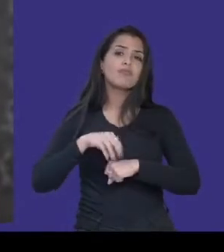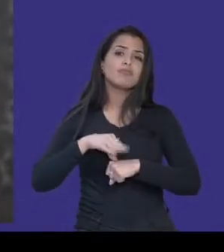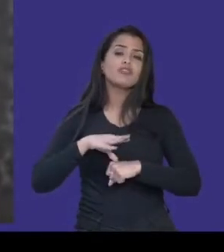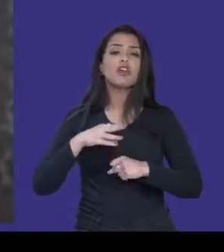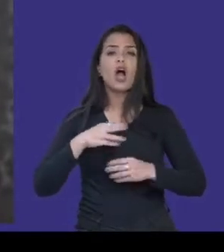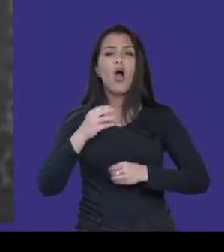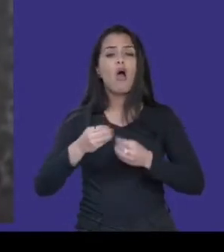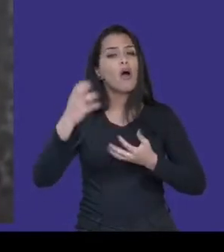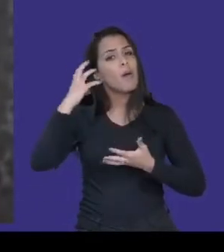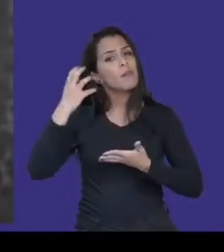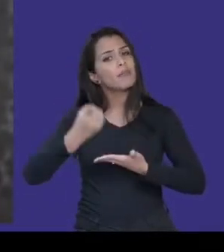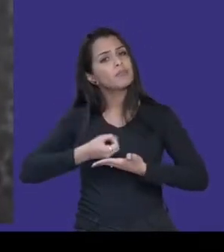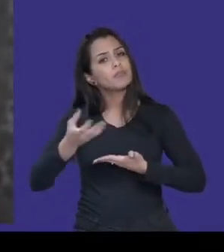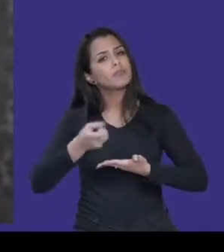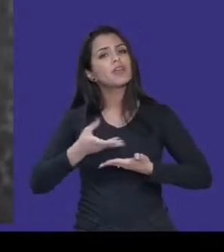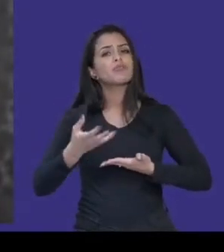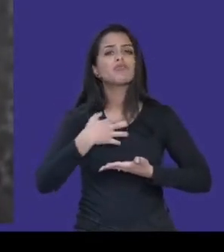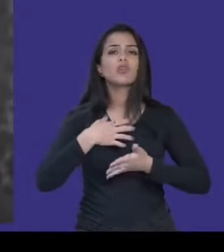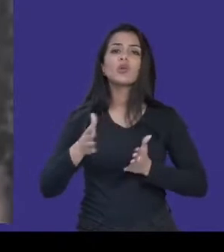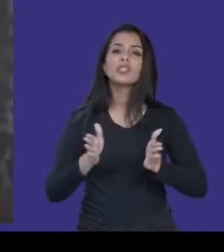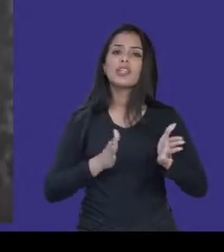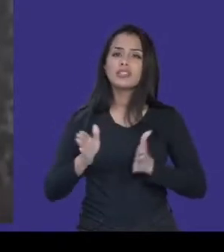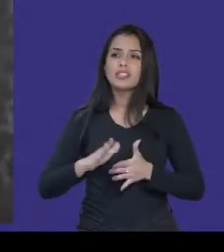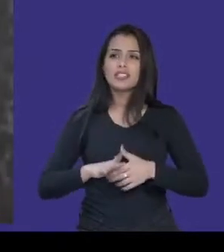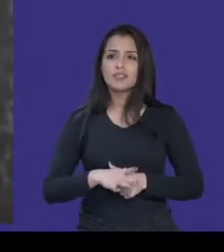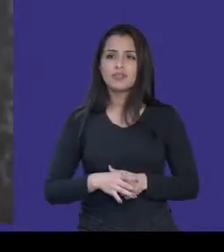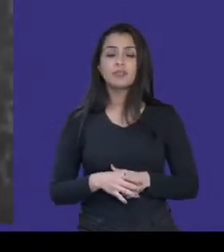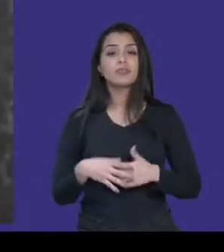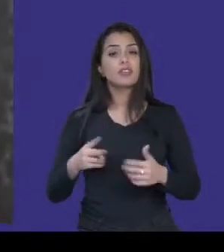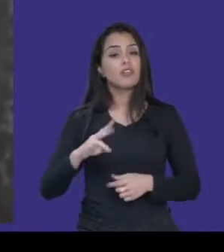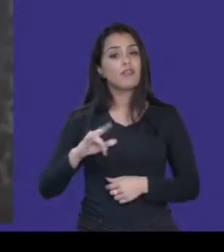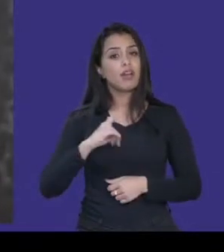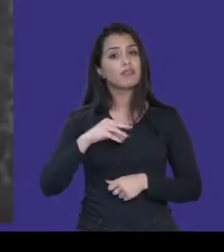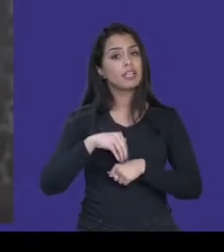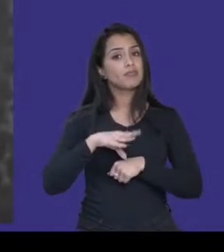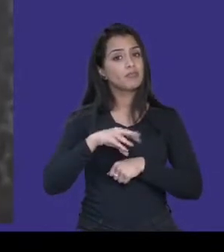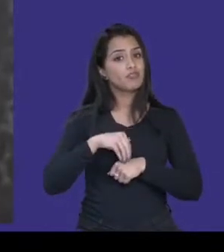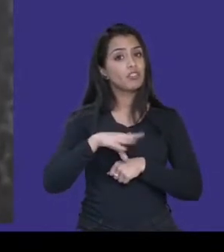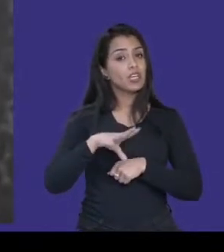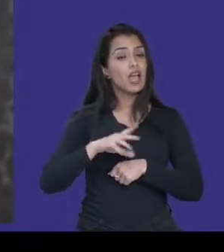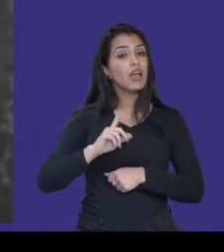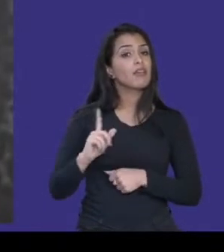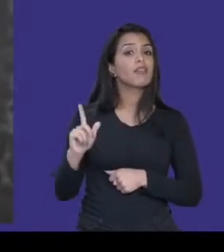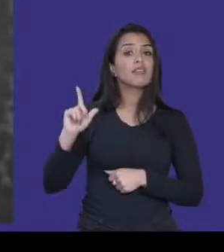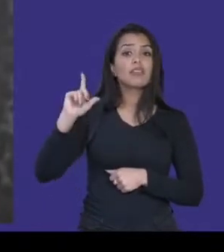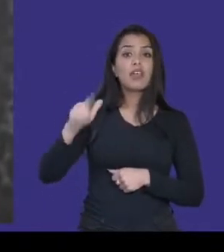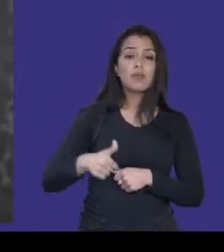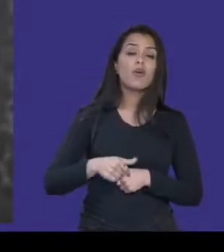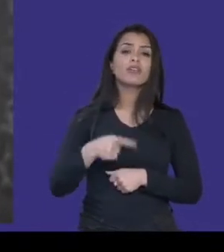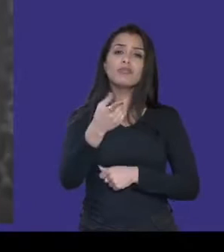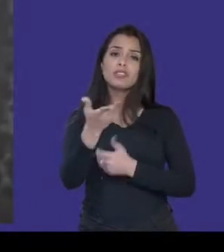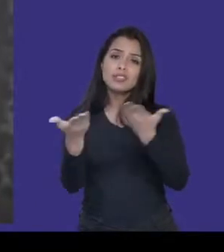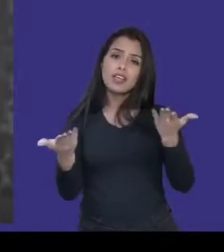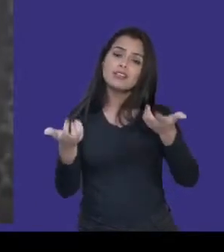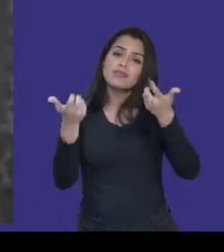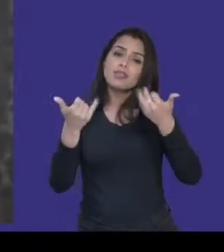podcast acessível. Então, gente vai te dar as dicas e depois vocês podem contar para a gente como foi esse processo